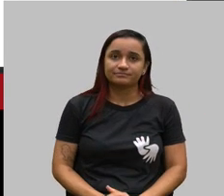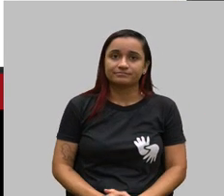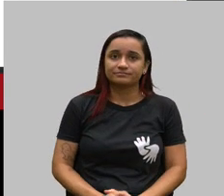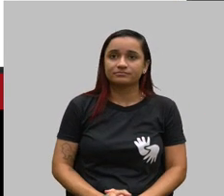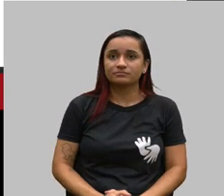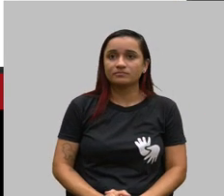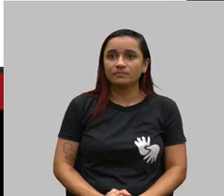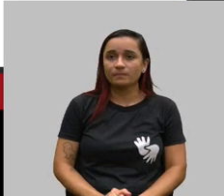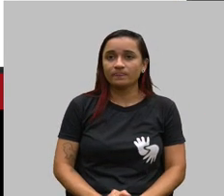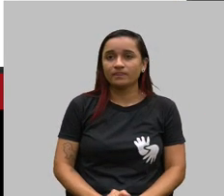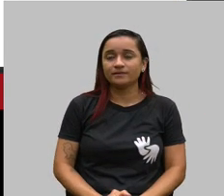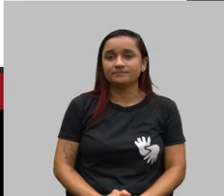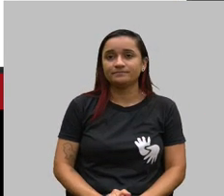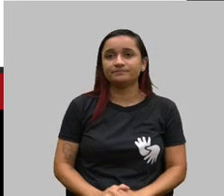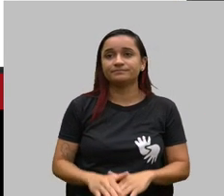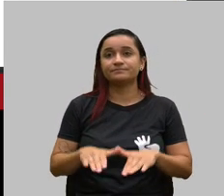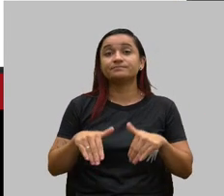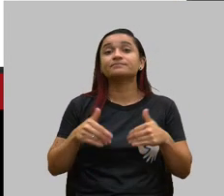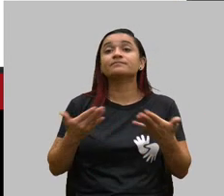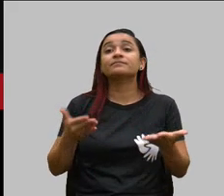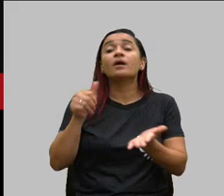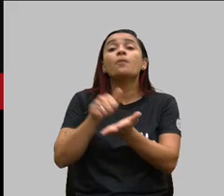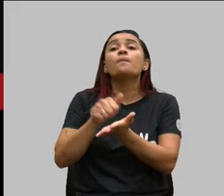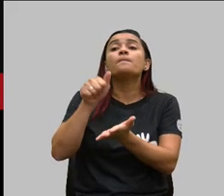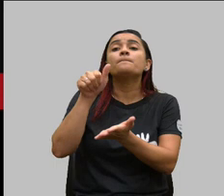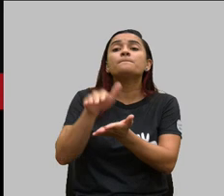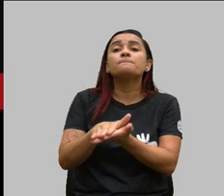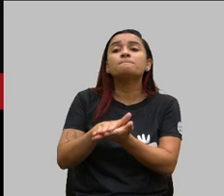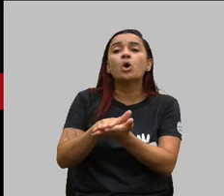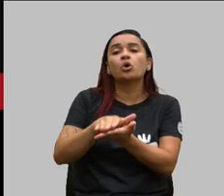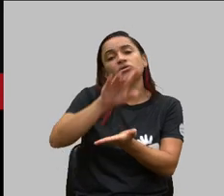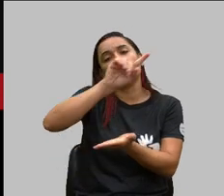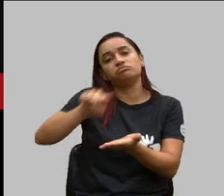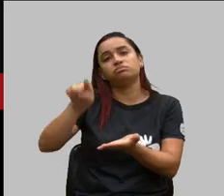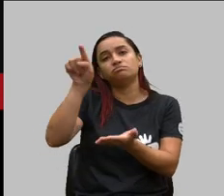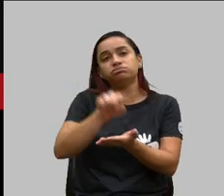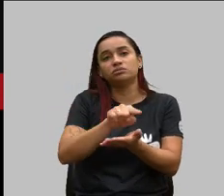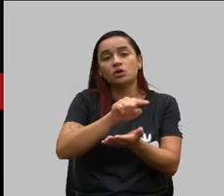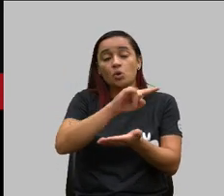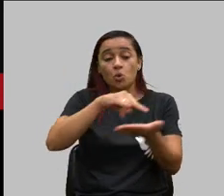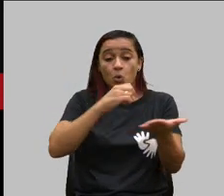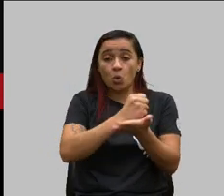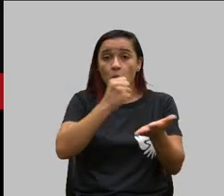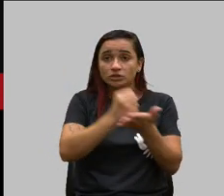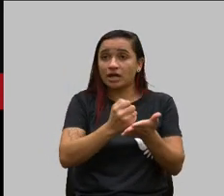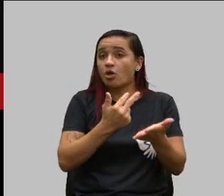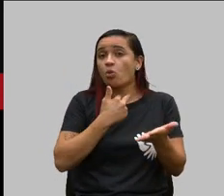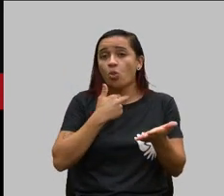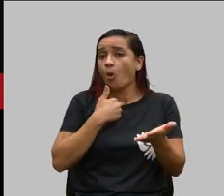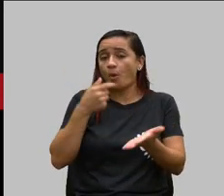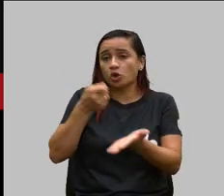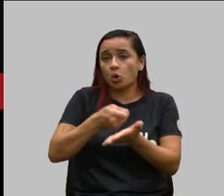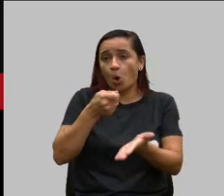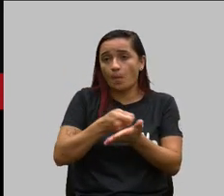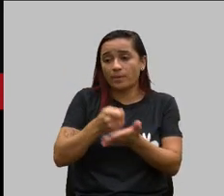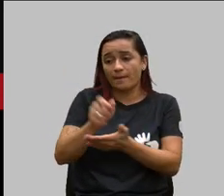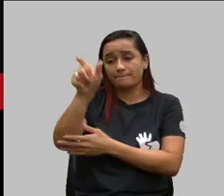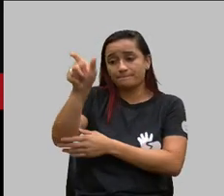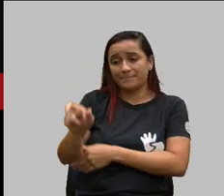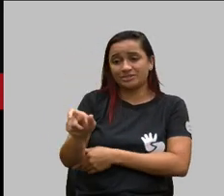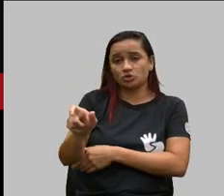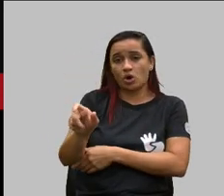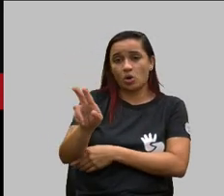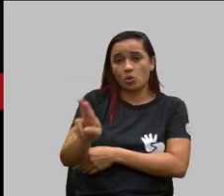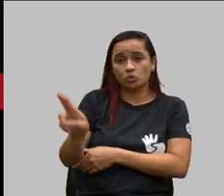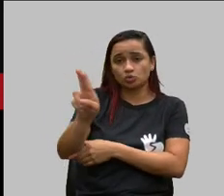bom então a multa recisória de um contrato coletivo jamais pode ser cobrada do beneficiário ela só pode ser cobrada da